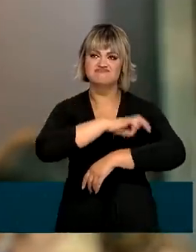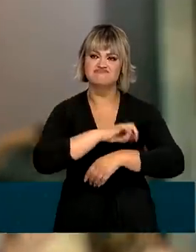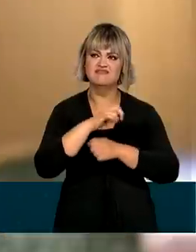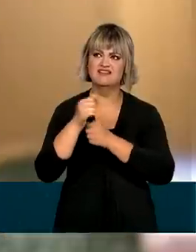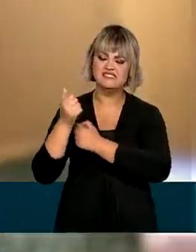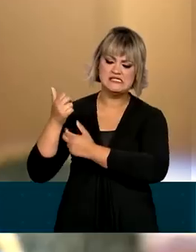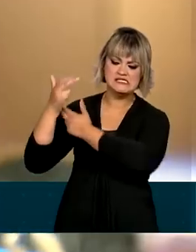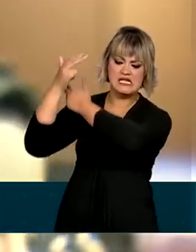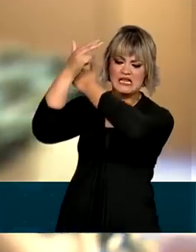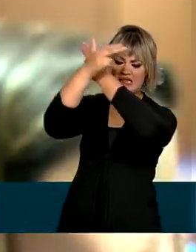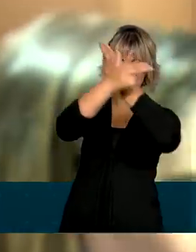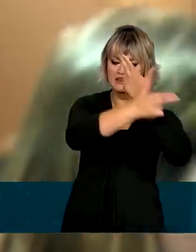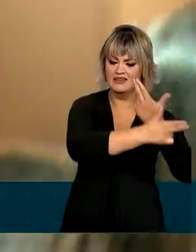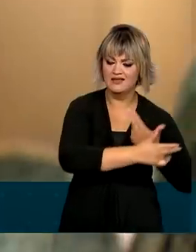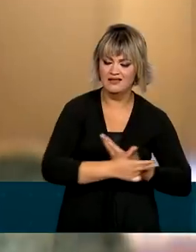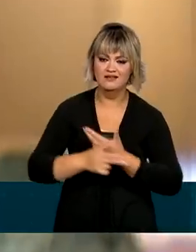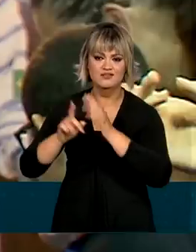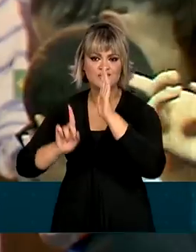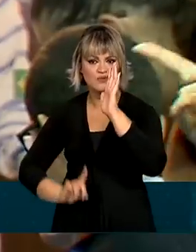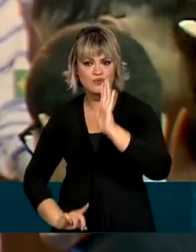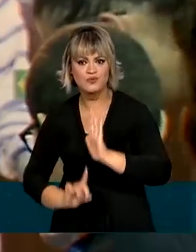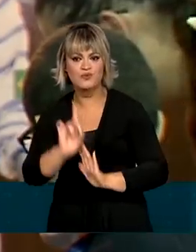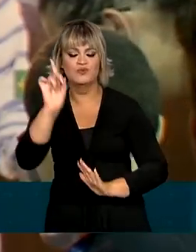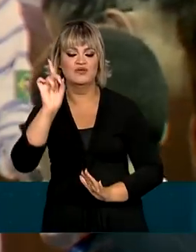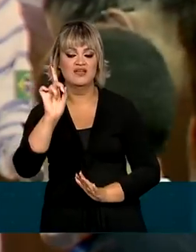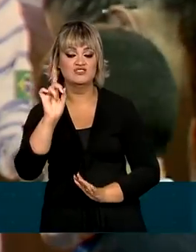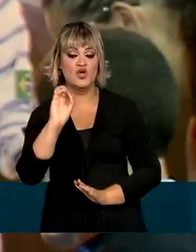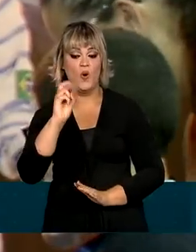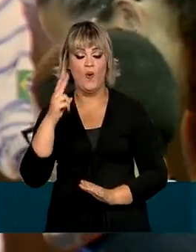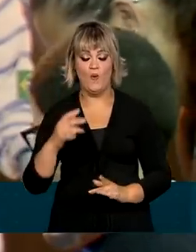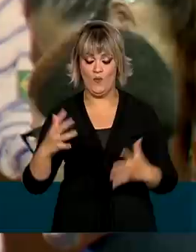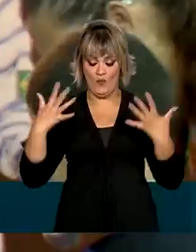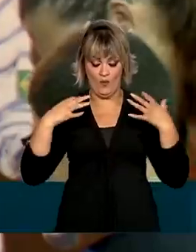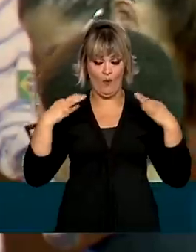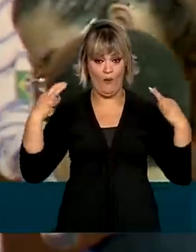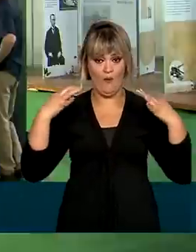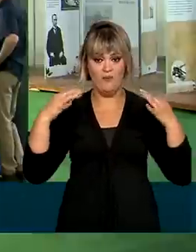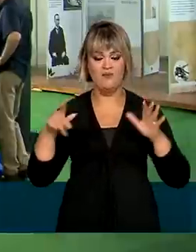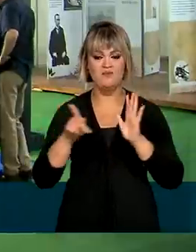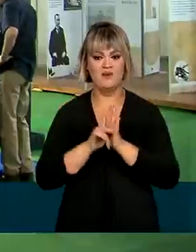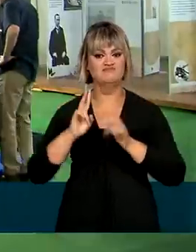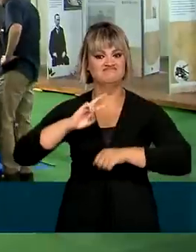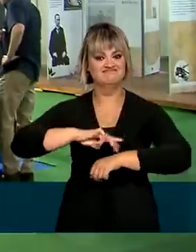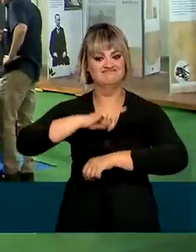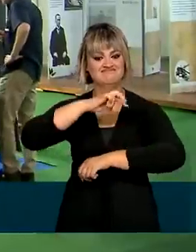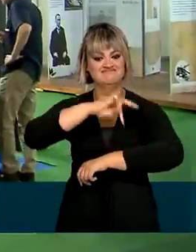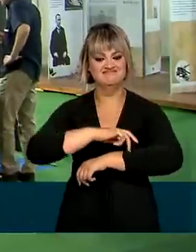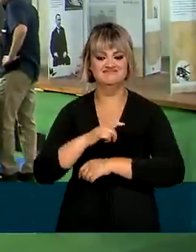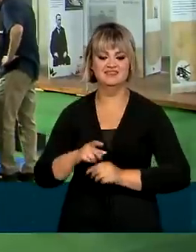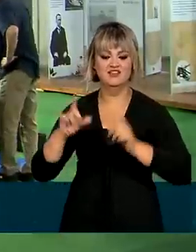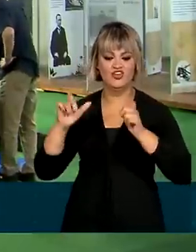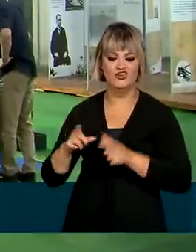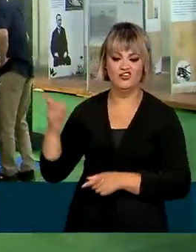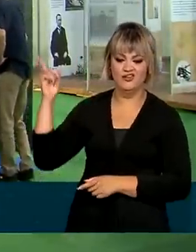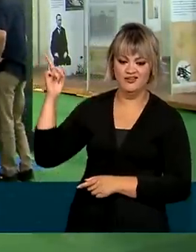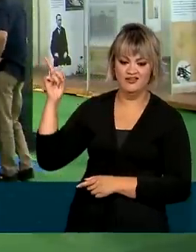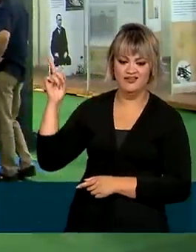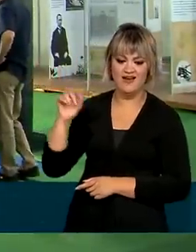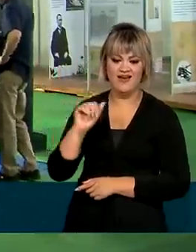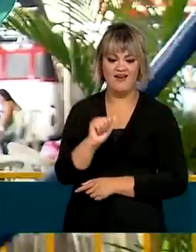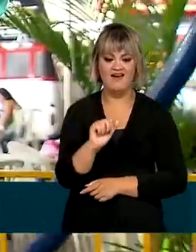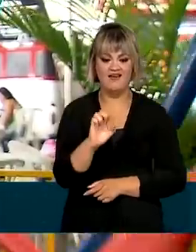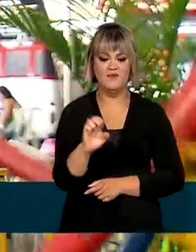satélites e foguetes nacionais e até uma roupa de astronauta. O estande da Agência Espacial